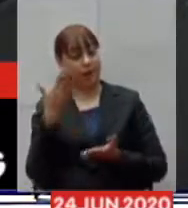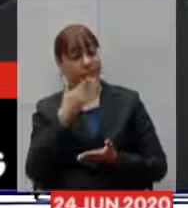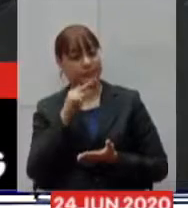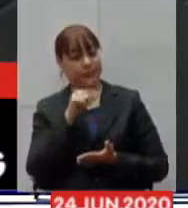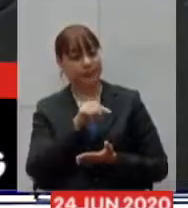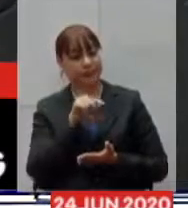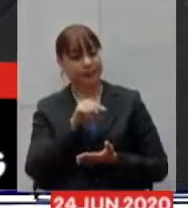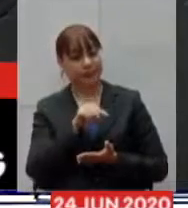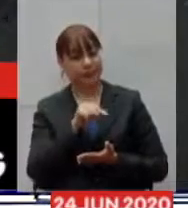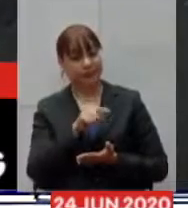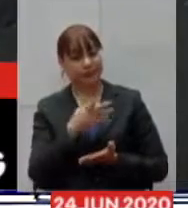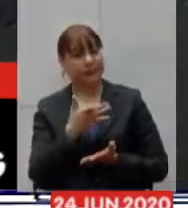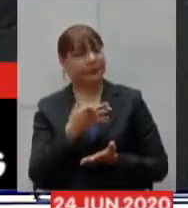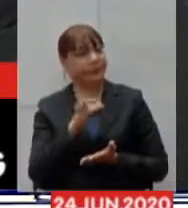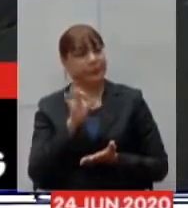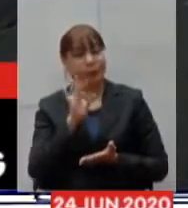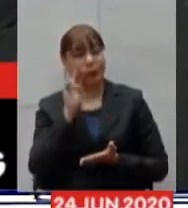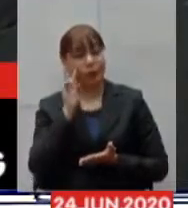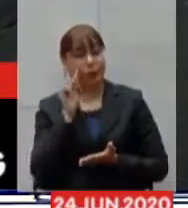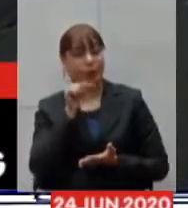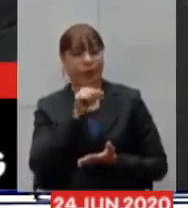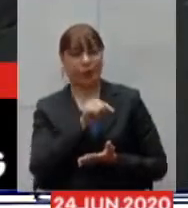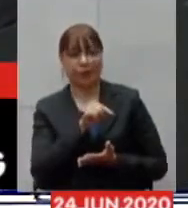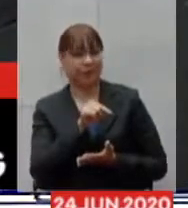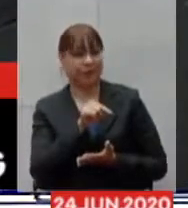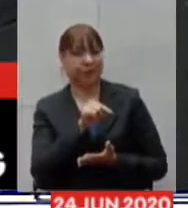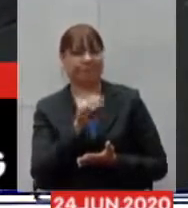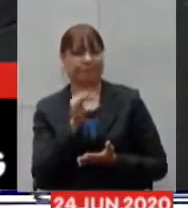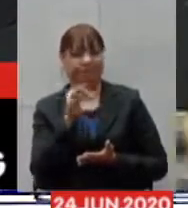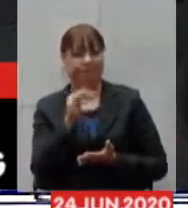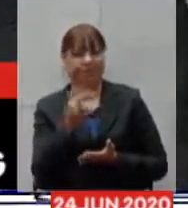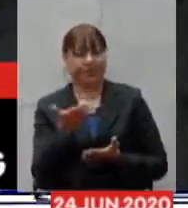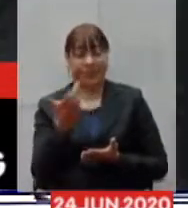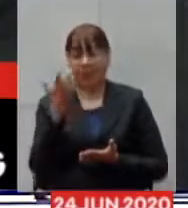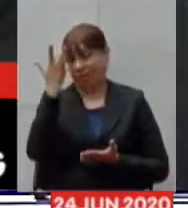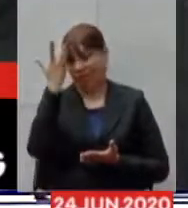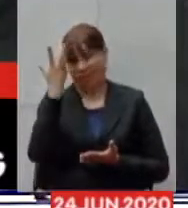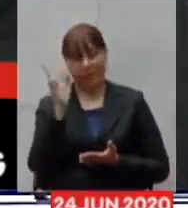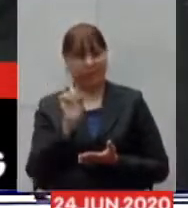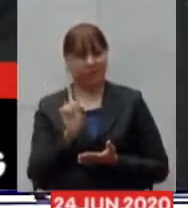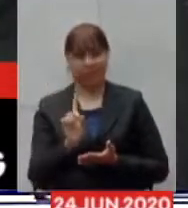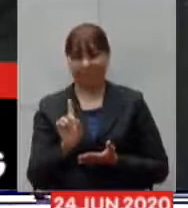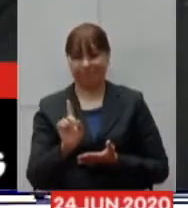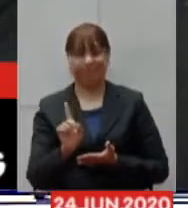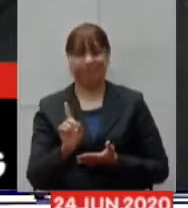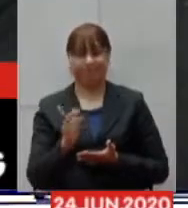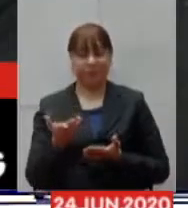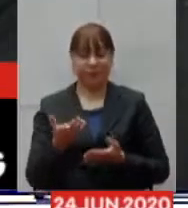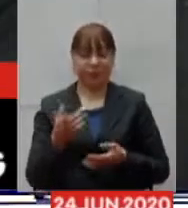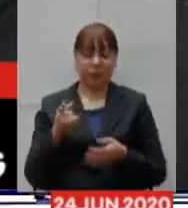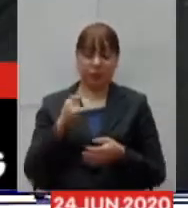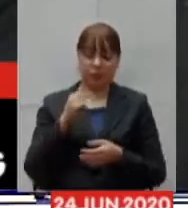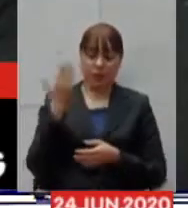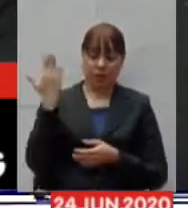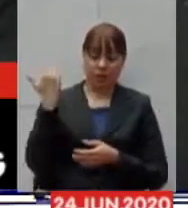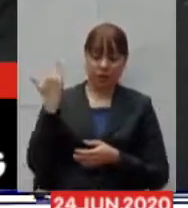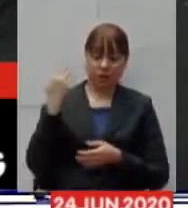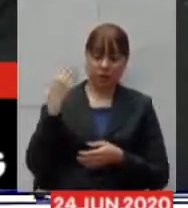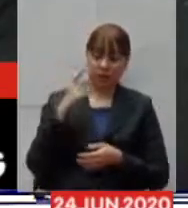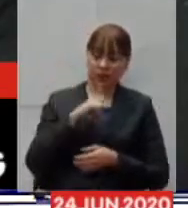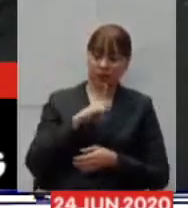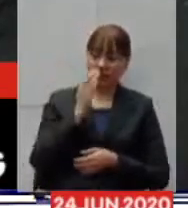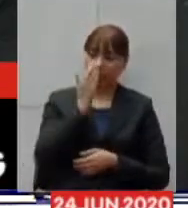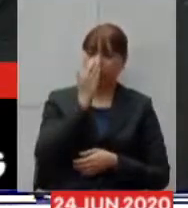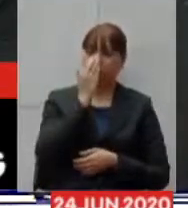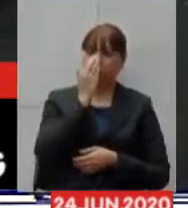que não é fácil então quando por exemplo chegou na época dos respiradores existe uma